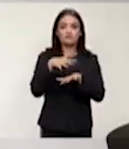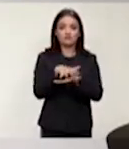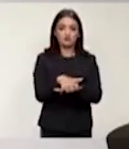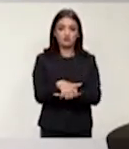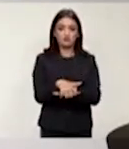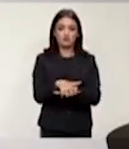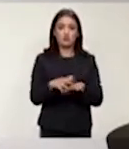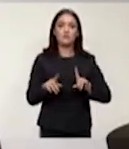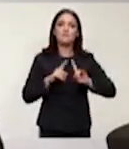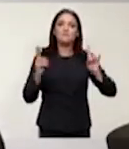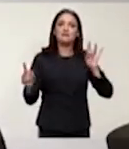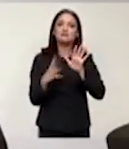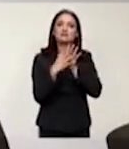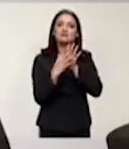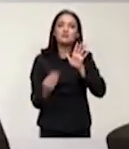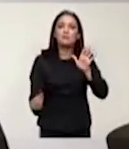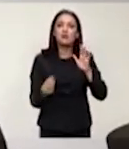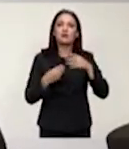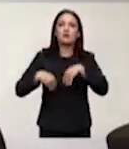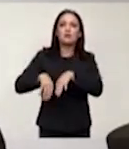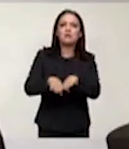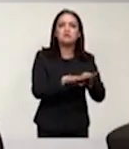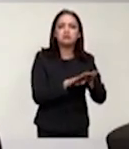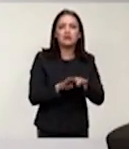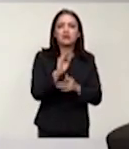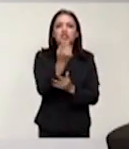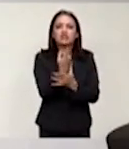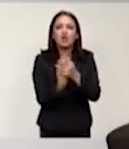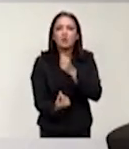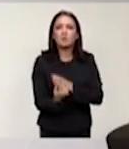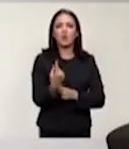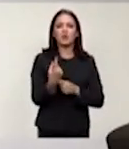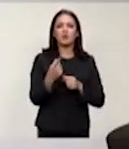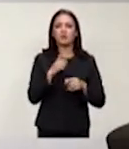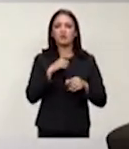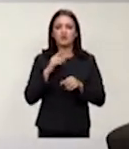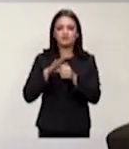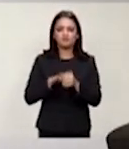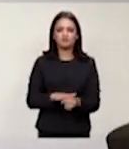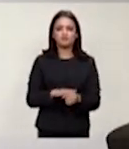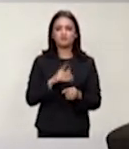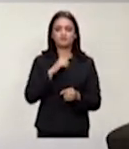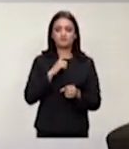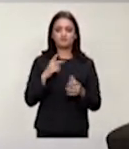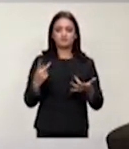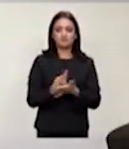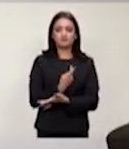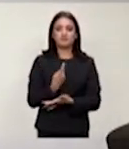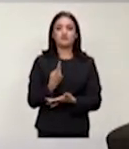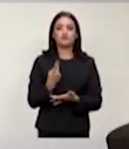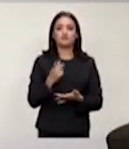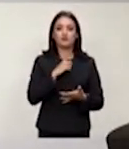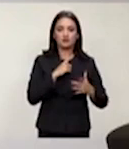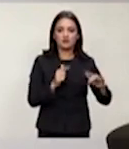modelo hegemônico e capacitista que norteia as